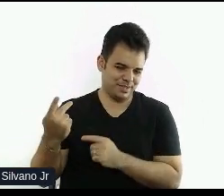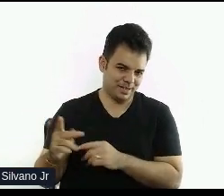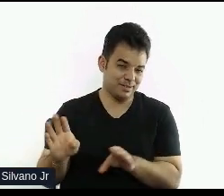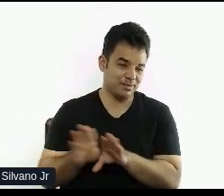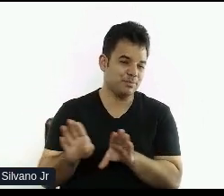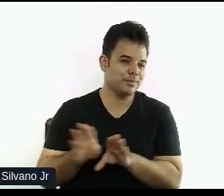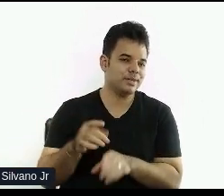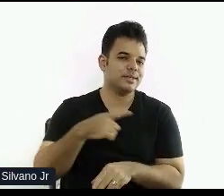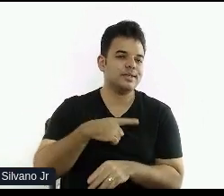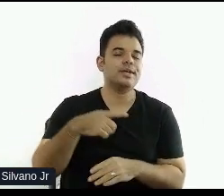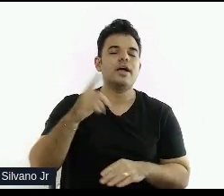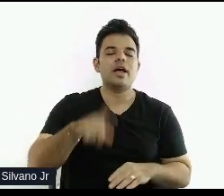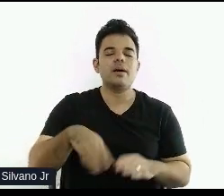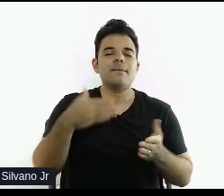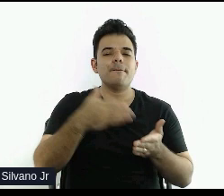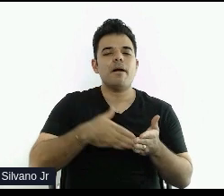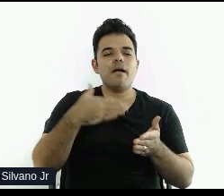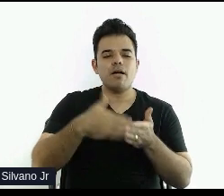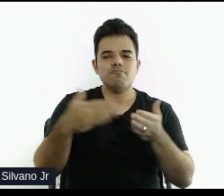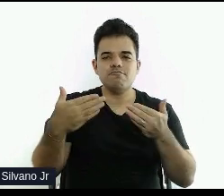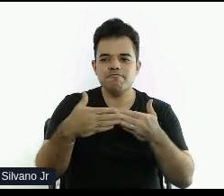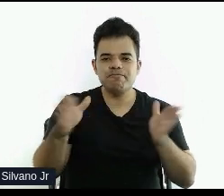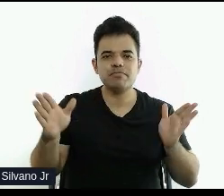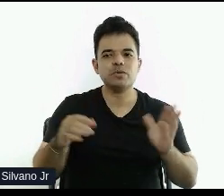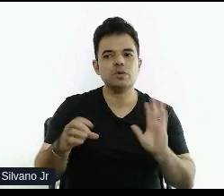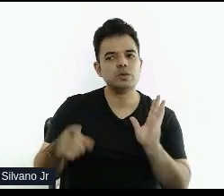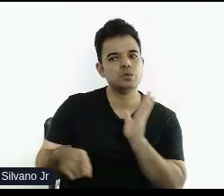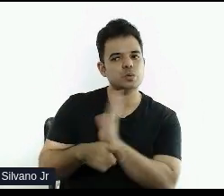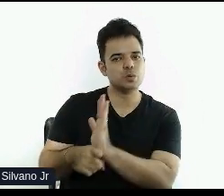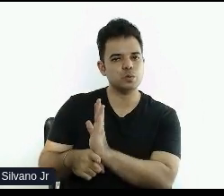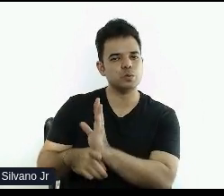que precisam ser quebradas, principalmente para pessoas com deficiência hoje.